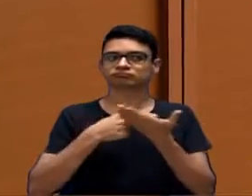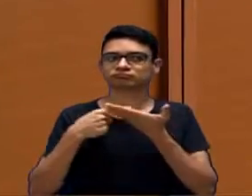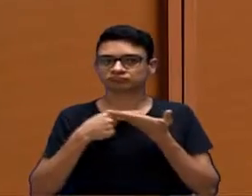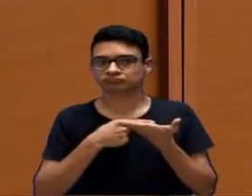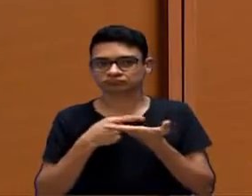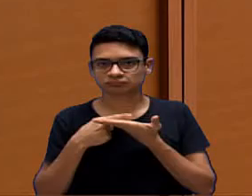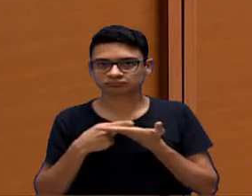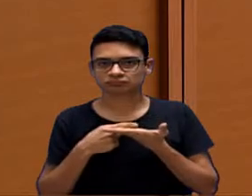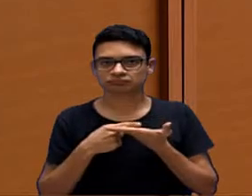Então, o vereador Dila primeiro.